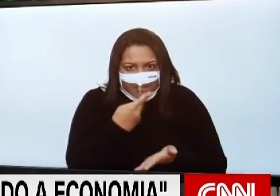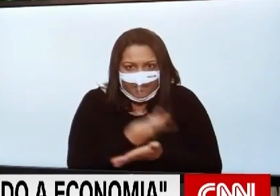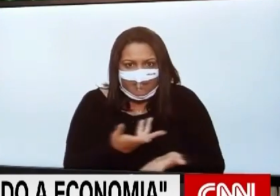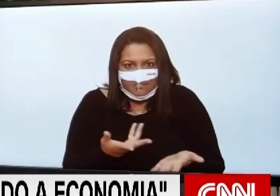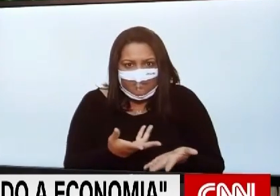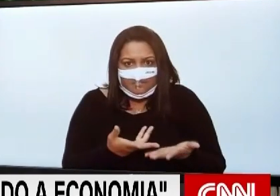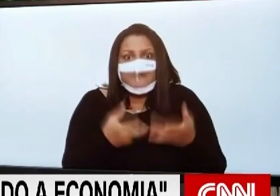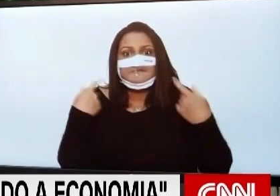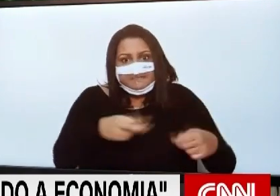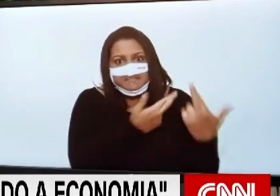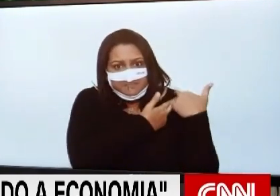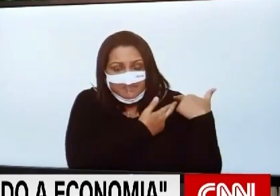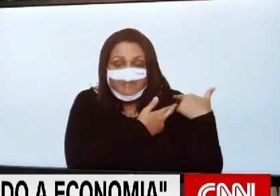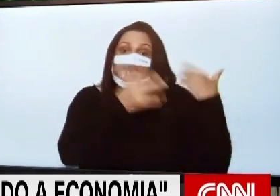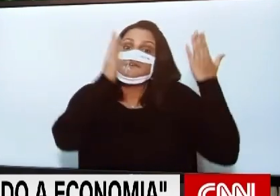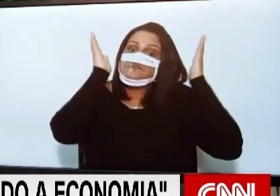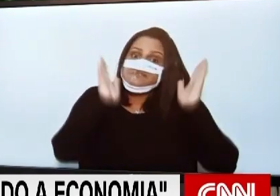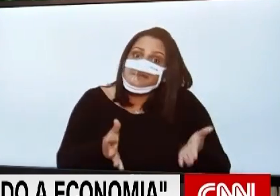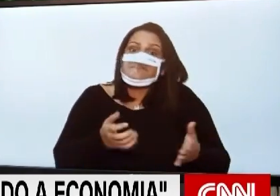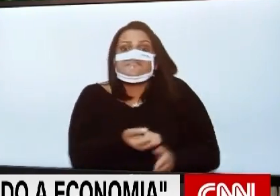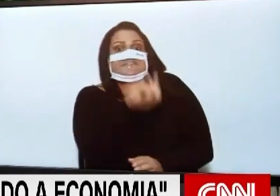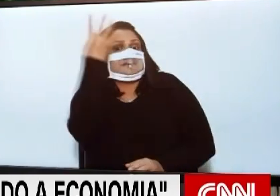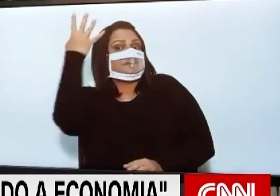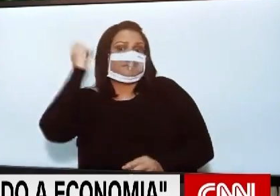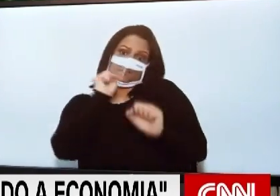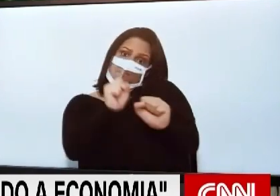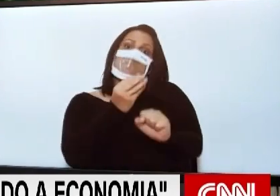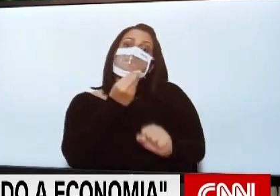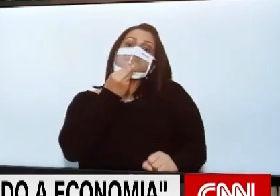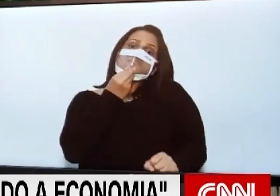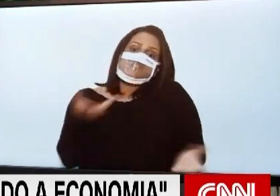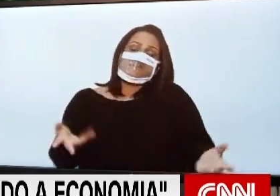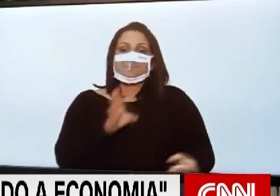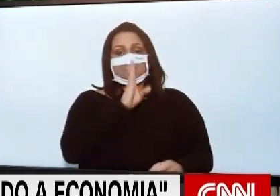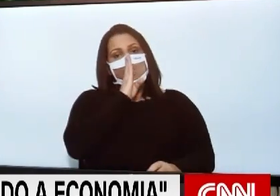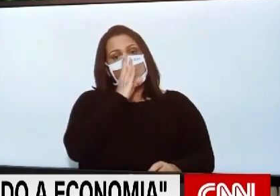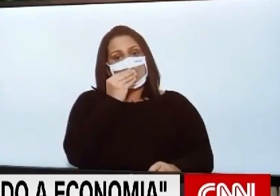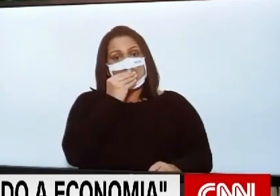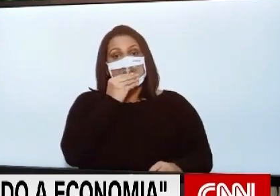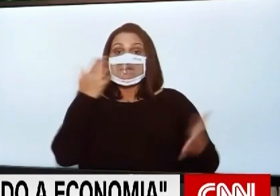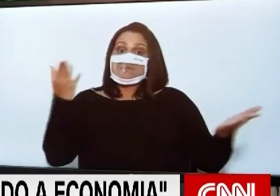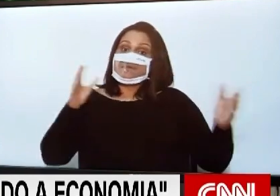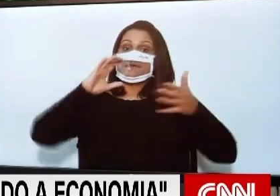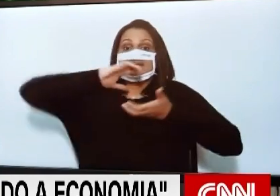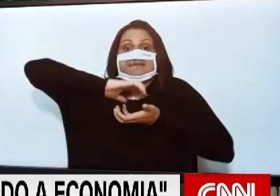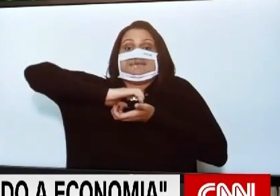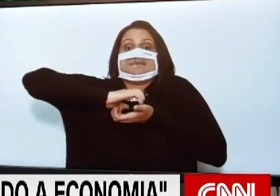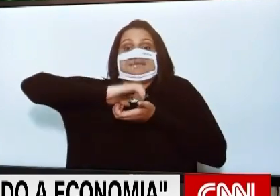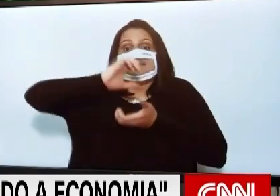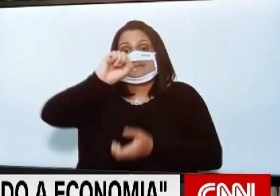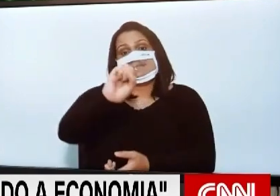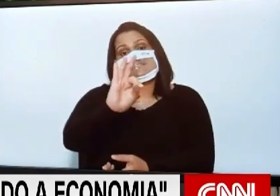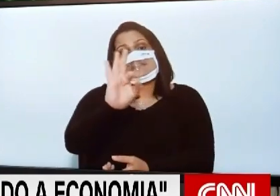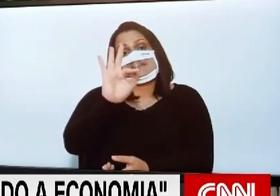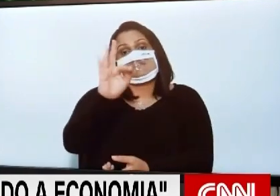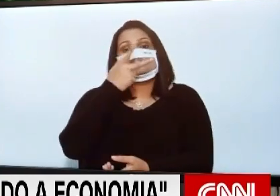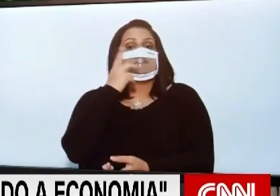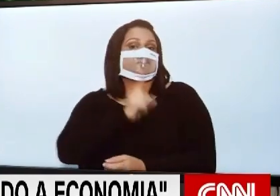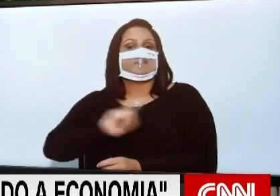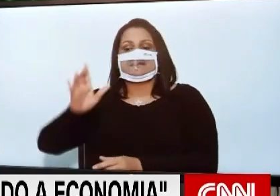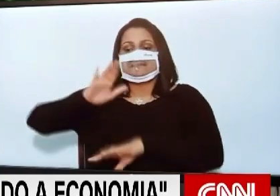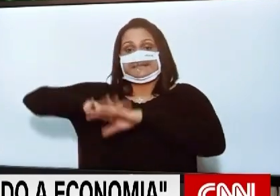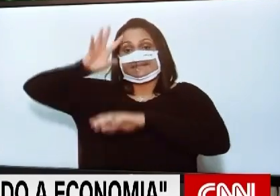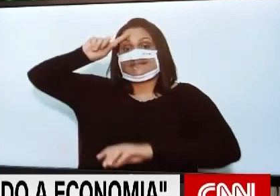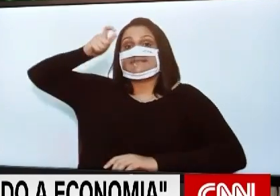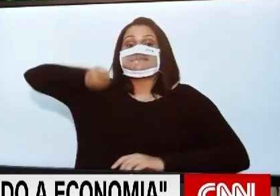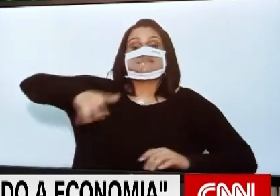responsabilidade? O modo que eu estou tendo, eu podia ficar quieto. Afinal de contas, o Supremo Tribunal Federal disse que quem decide tudo